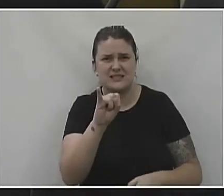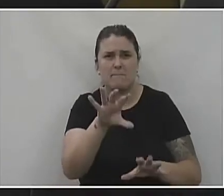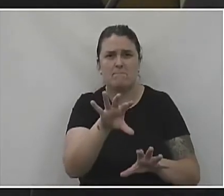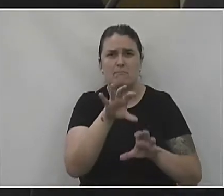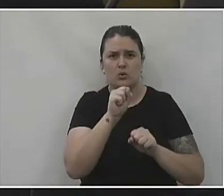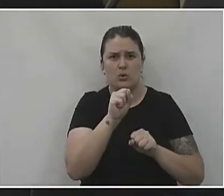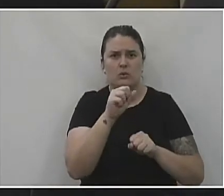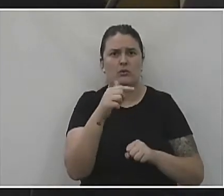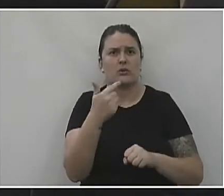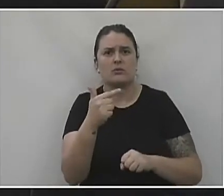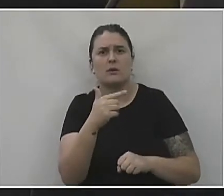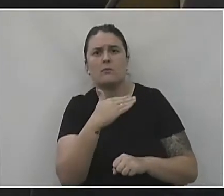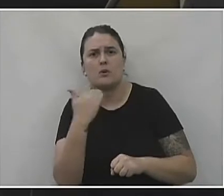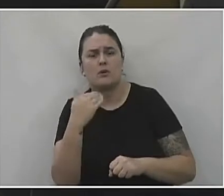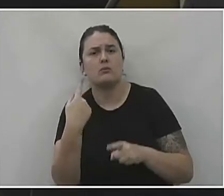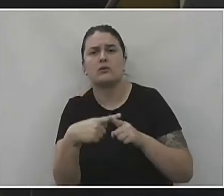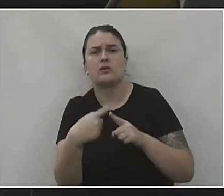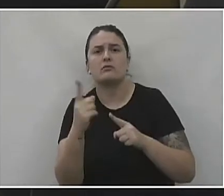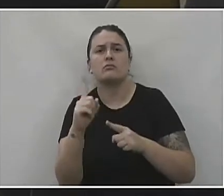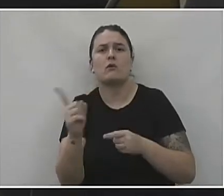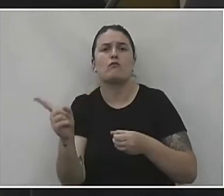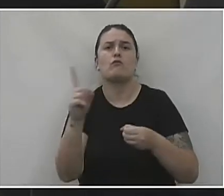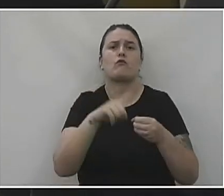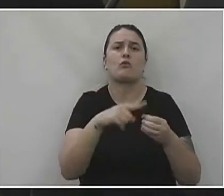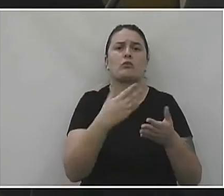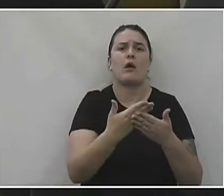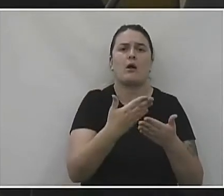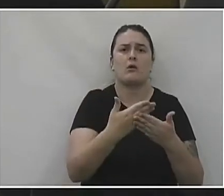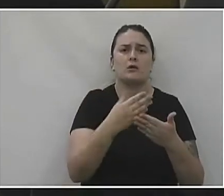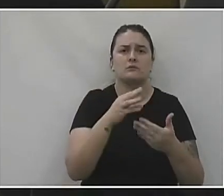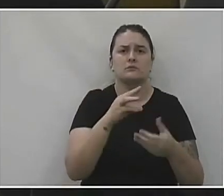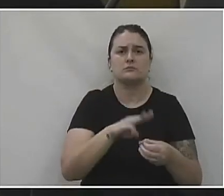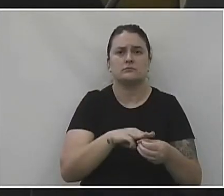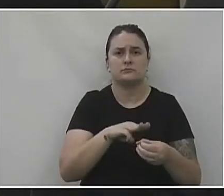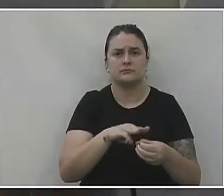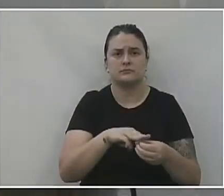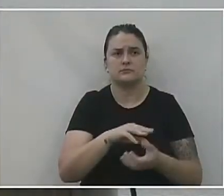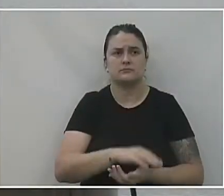contaminação, não tem casos de óbitos, por que não volta as aulas, né, no município?